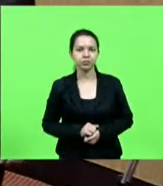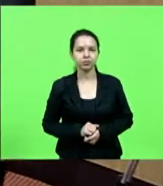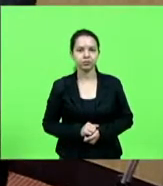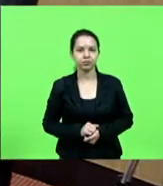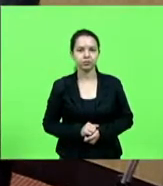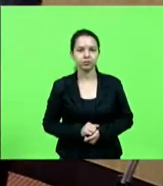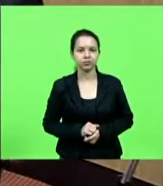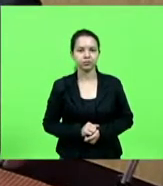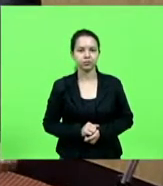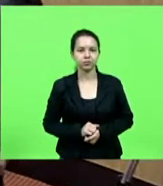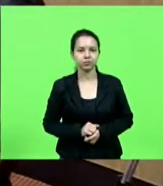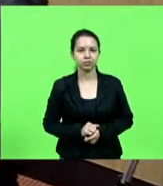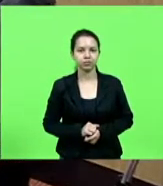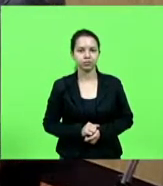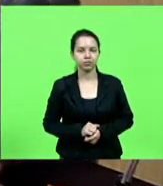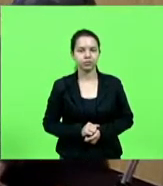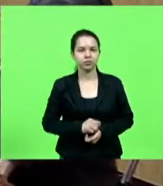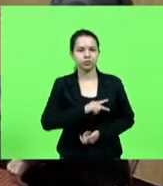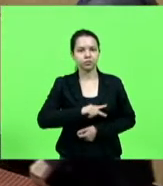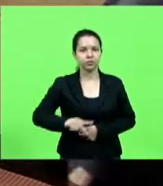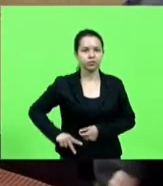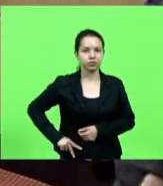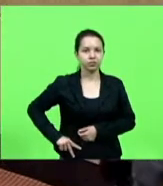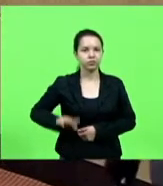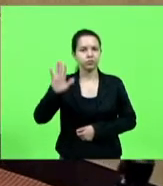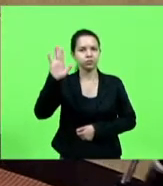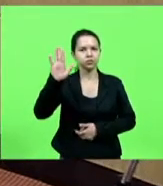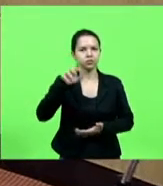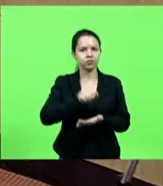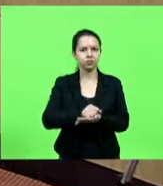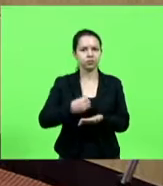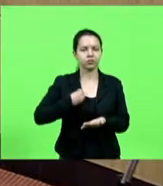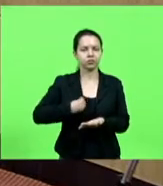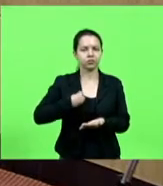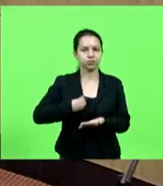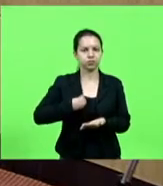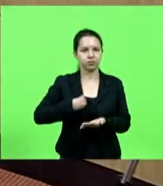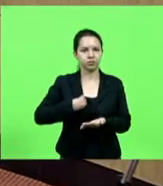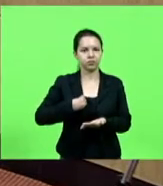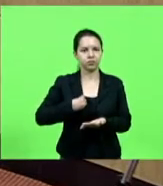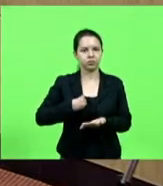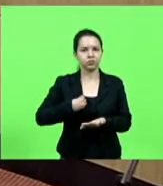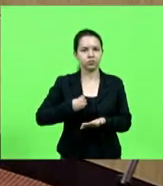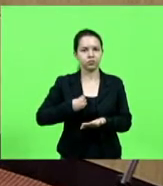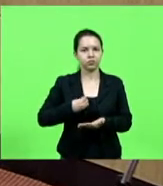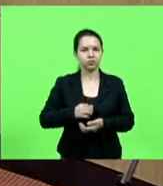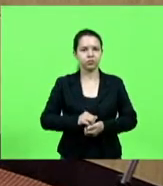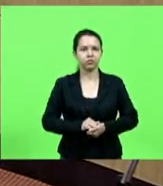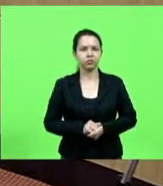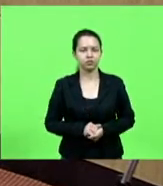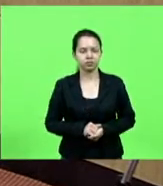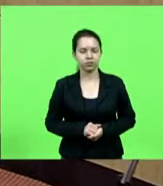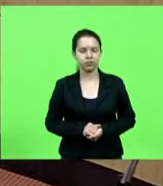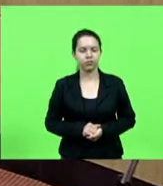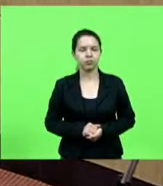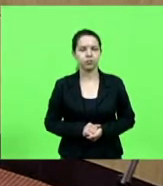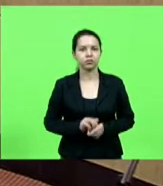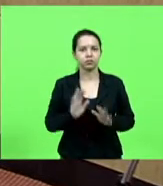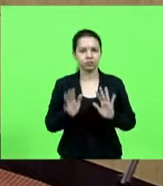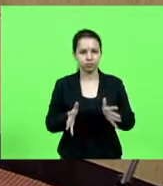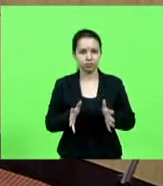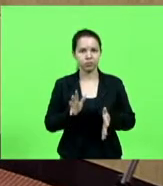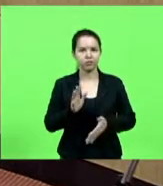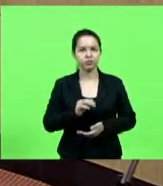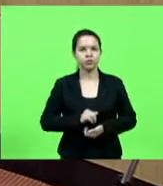Presidente, só uma gentileza, se pudesse registrar a minha presença, pedir. Pois não, deputado. Já registrado.